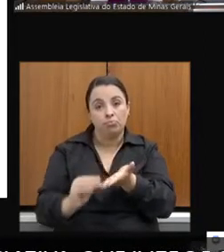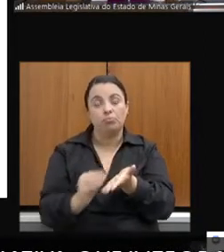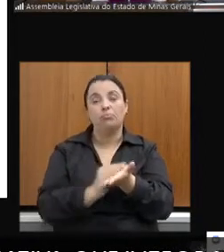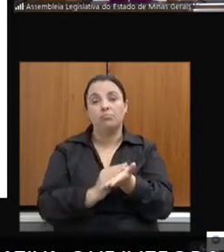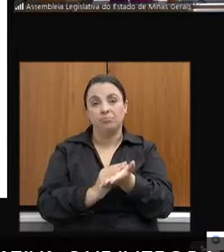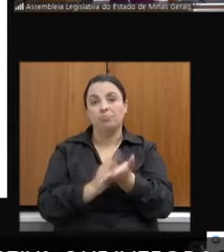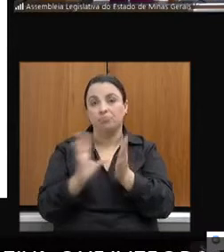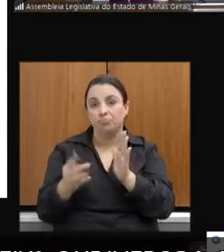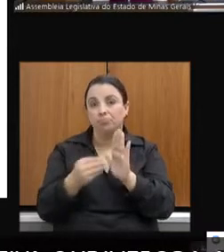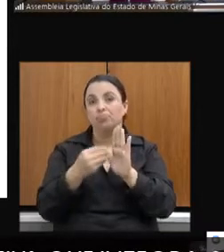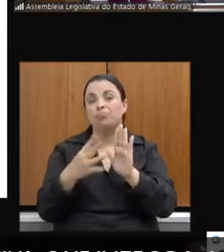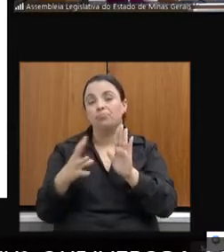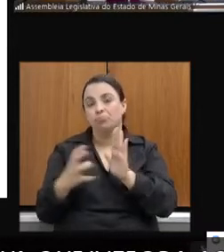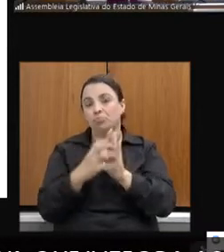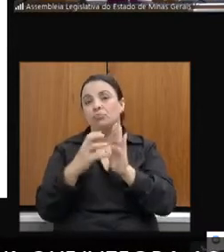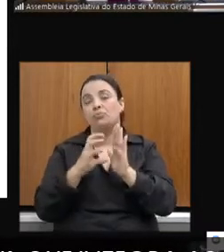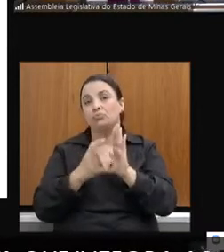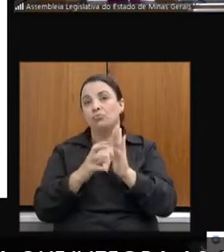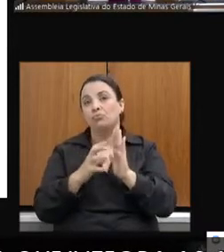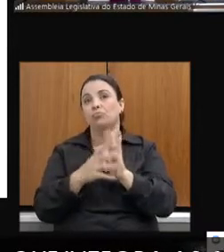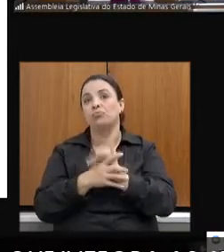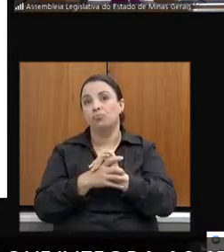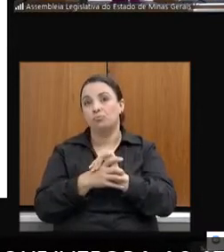eles nos trouxeram e também proposições.